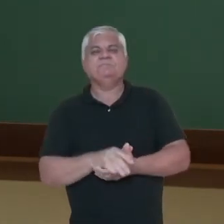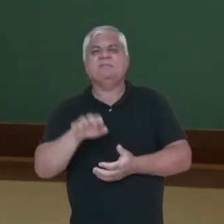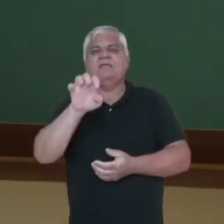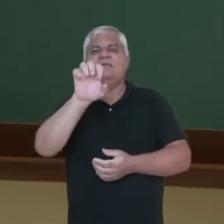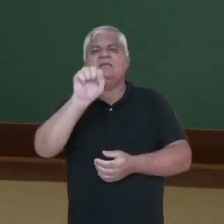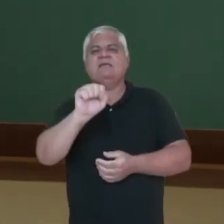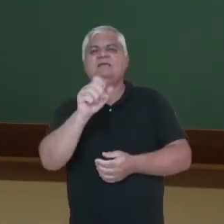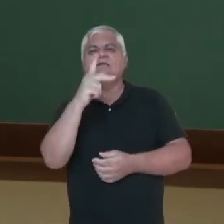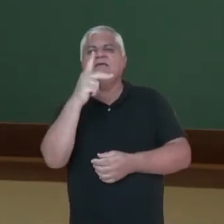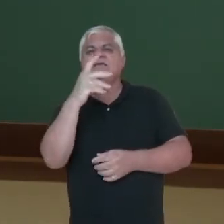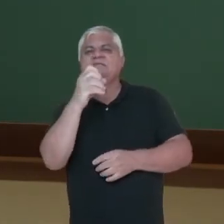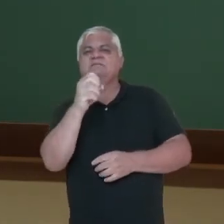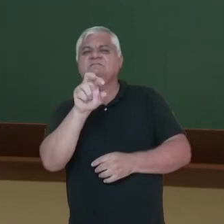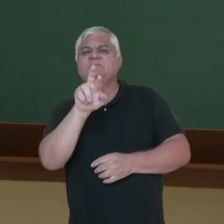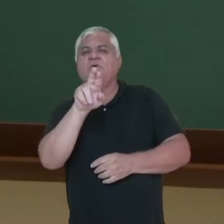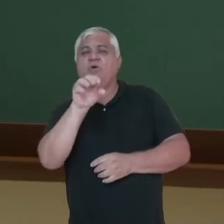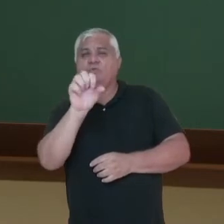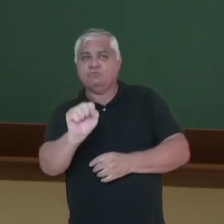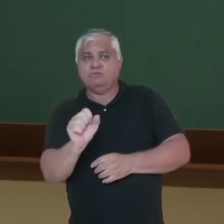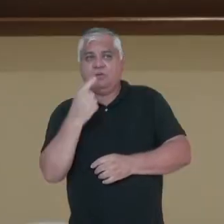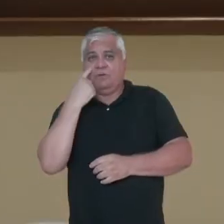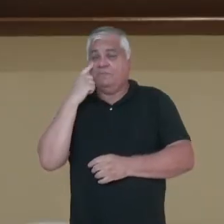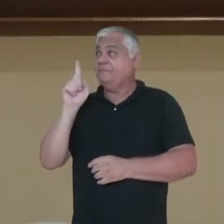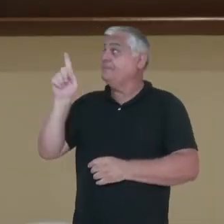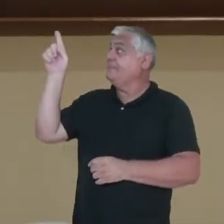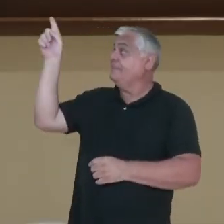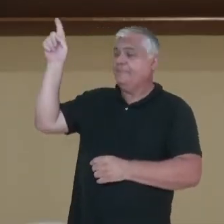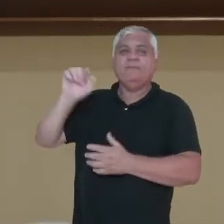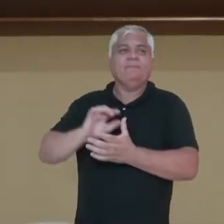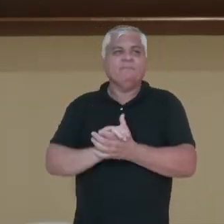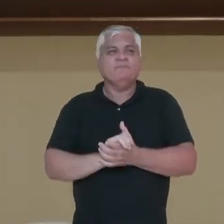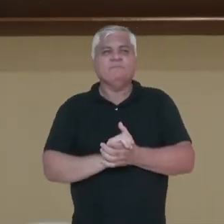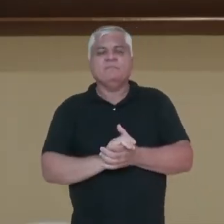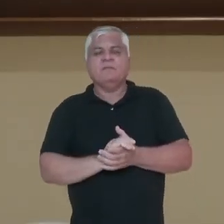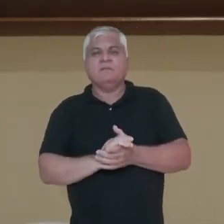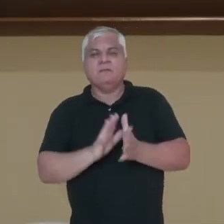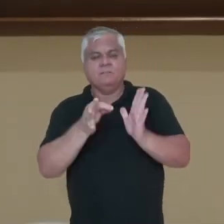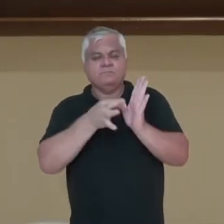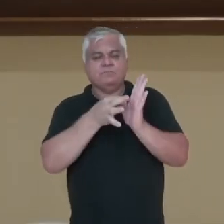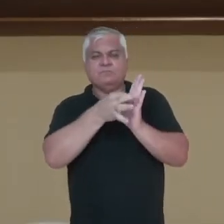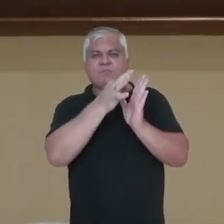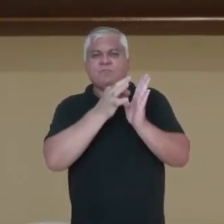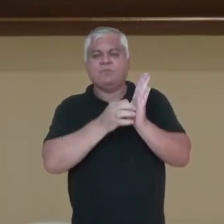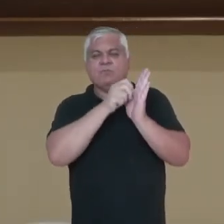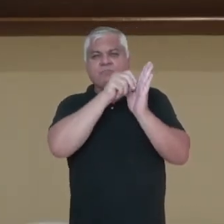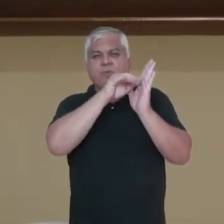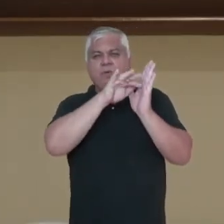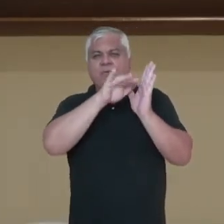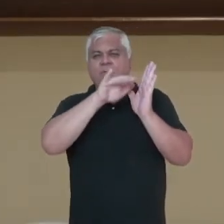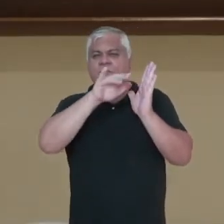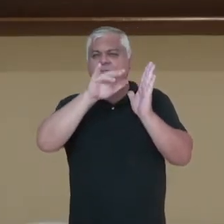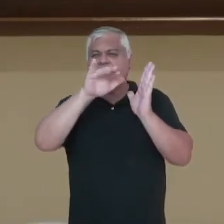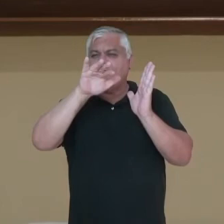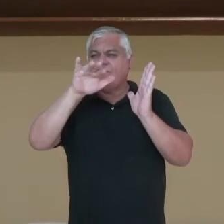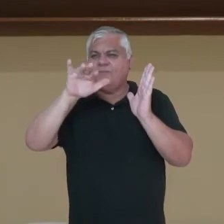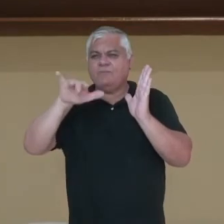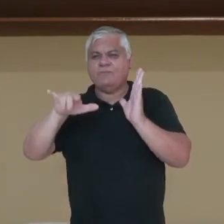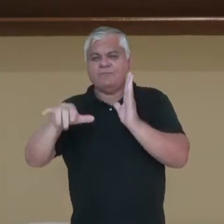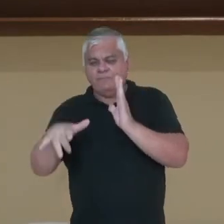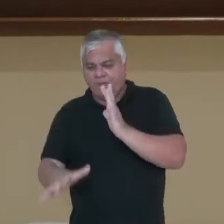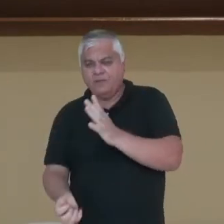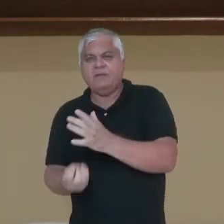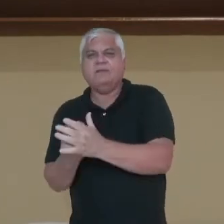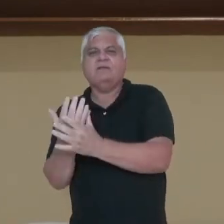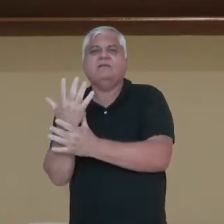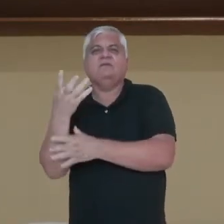Os esporos, então, aqui está mostrando uma imagem, né, com o esporanjo, bem no momento que ele se rompe, liberando os esporos, tá, que vão dar origem a